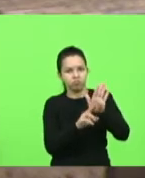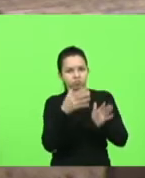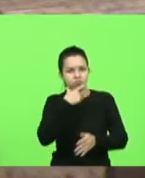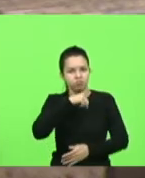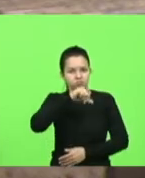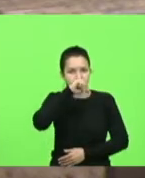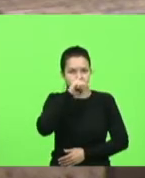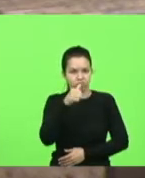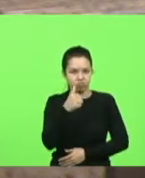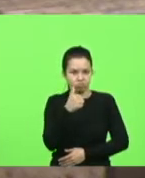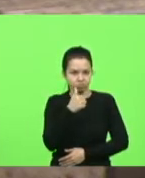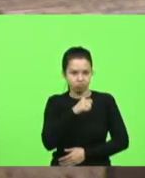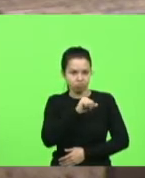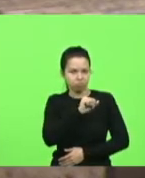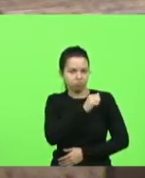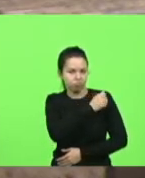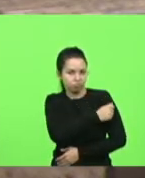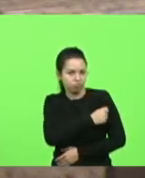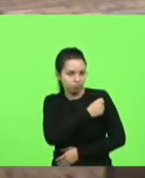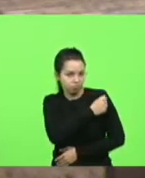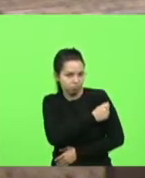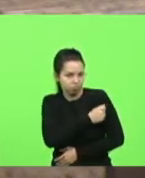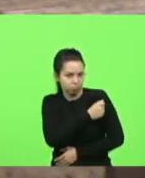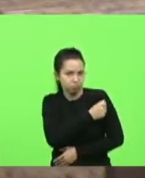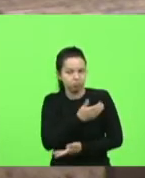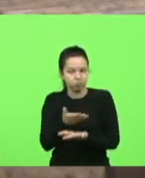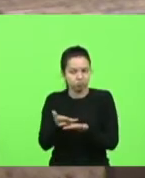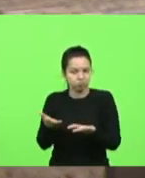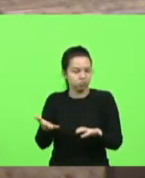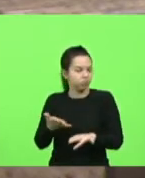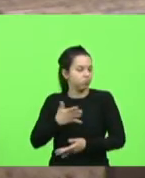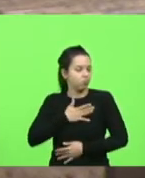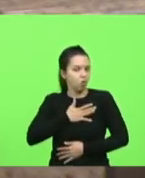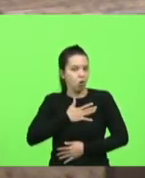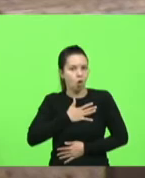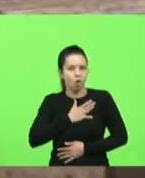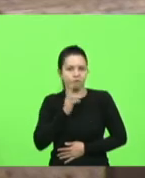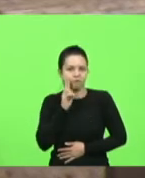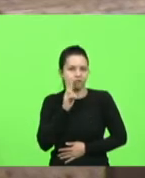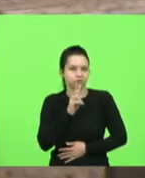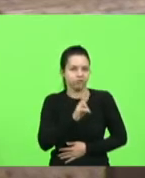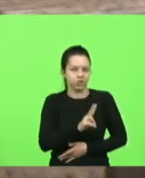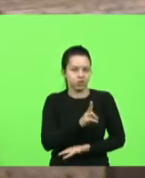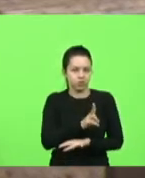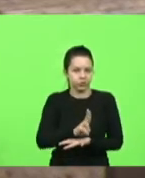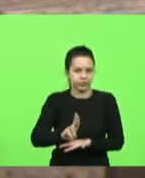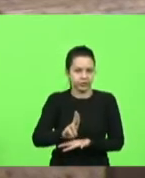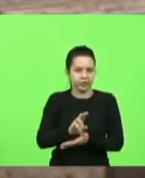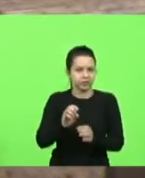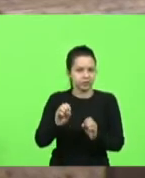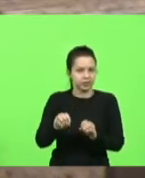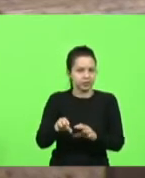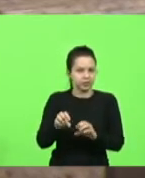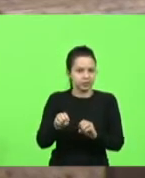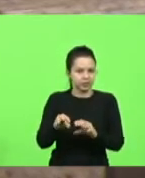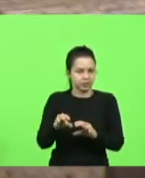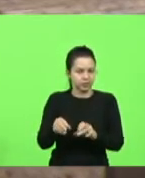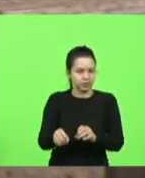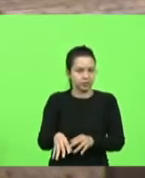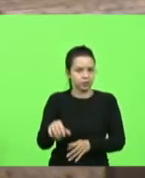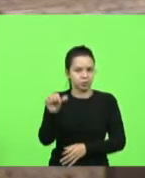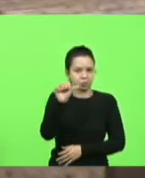que não suportam ver universidades ensinando esse tipo de porcaria